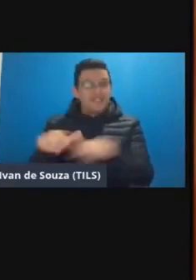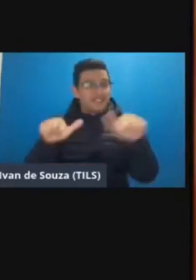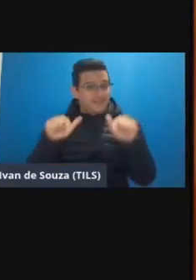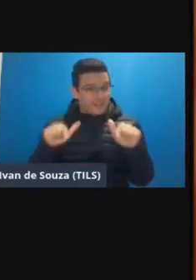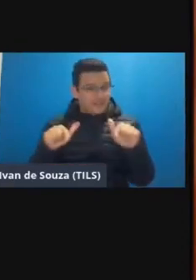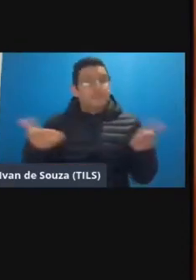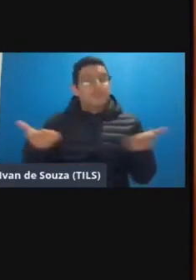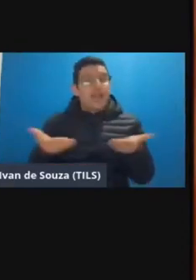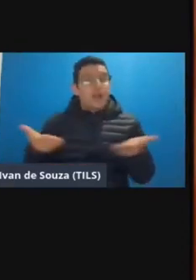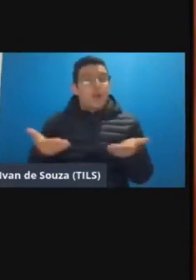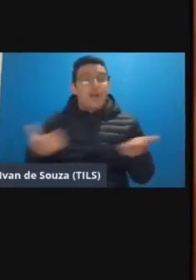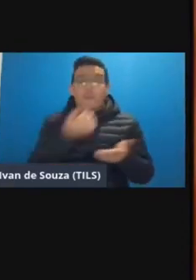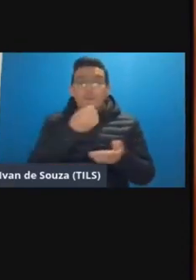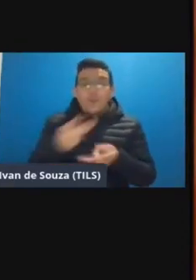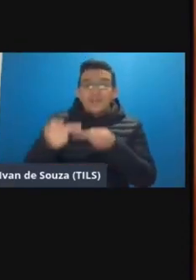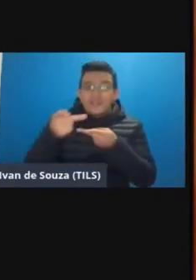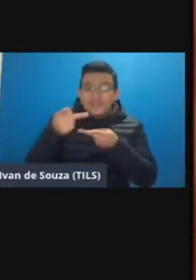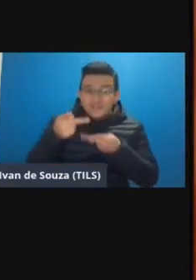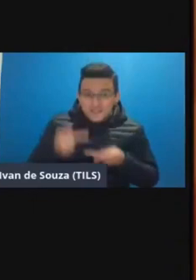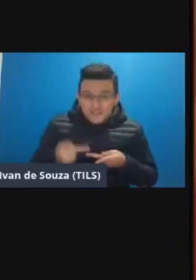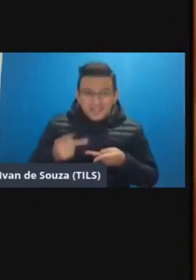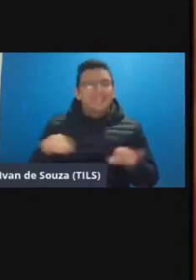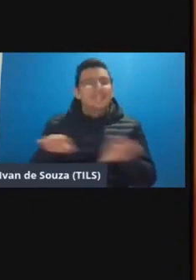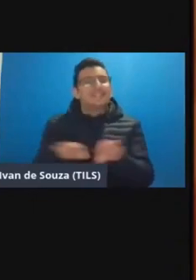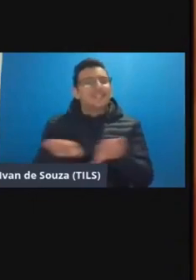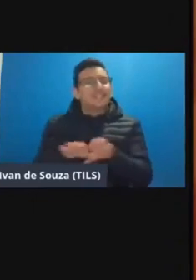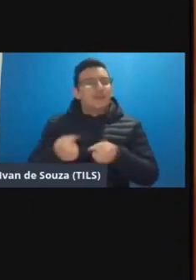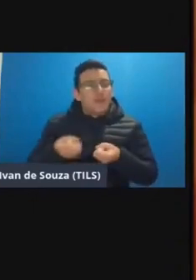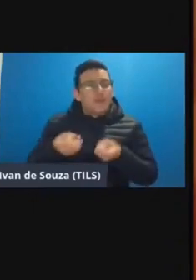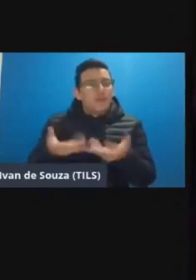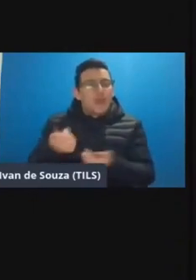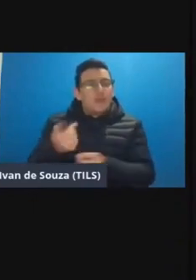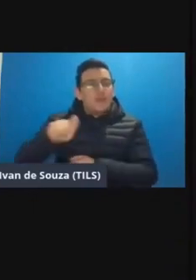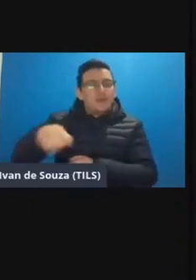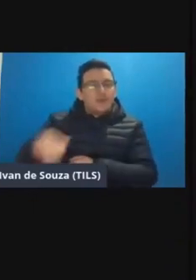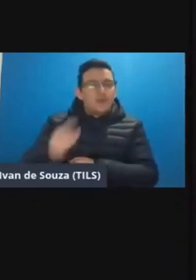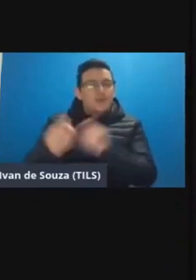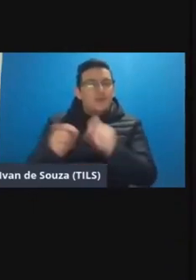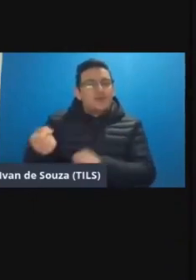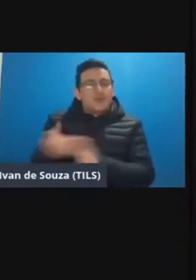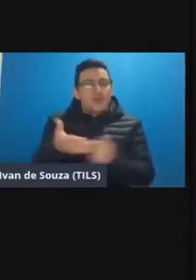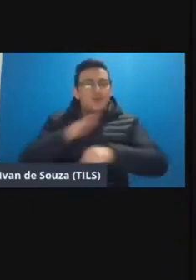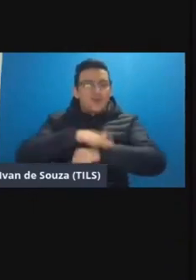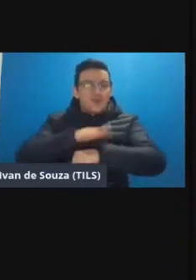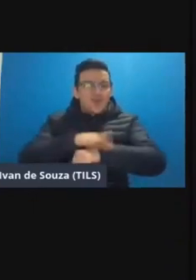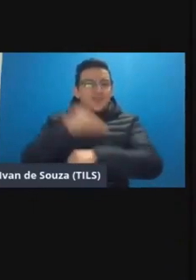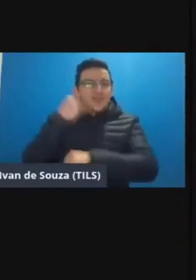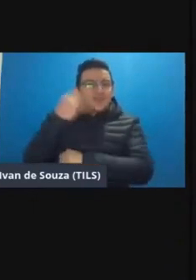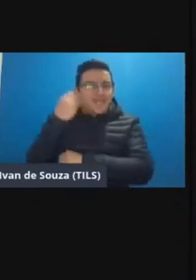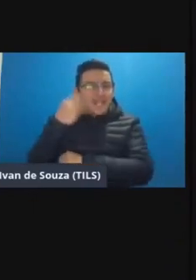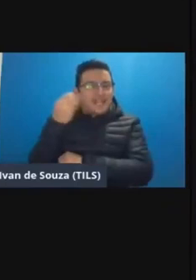para dar as boas-vindas e também contar um pouco sobre essa nova fase das vivências